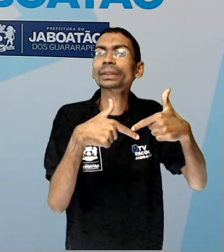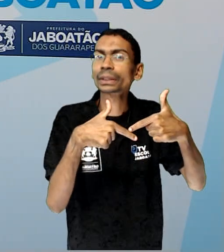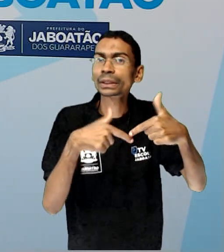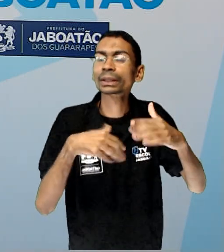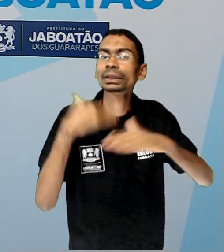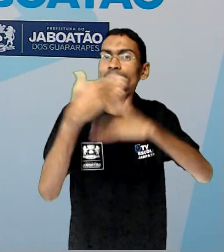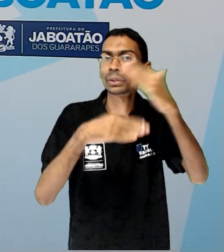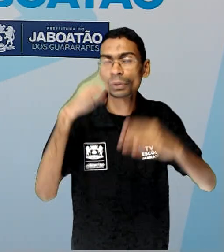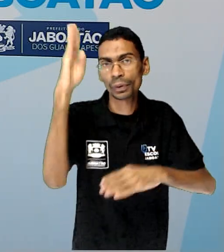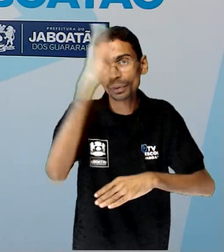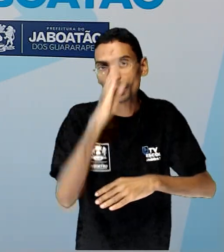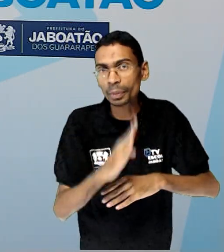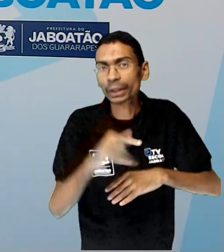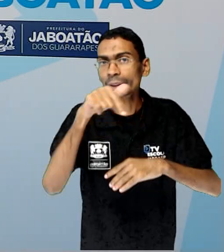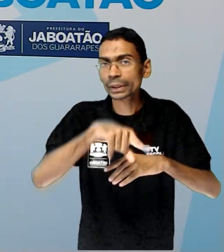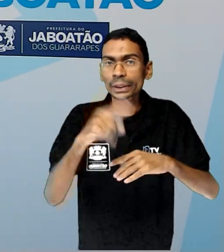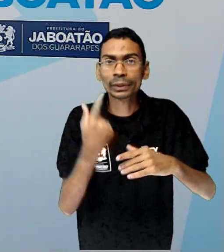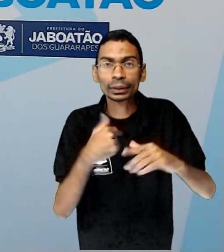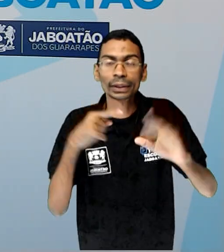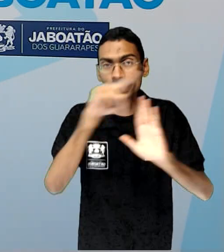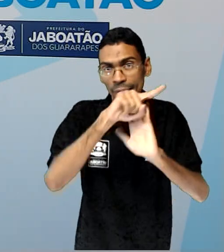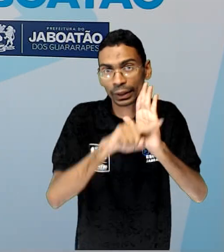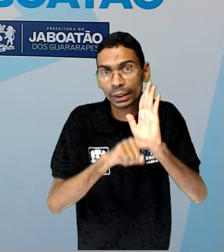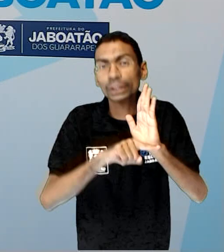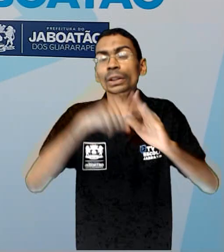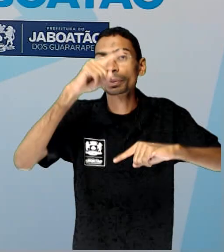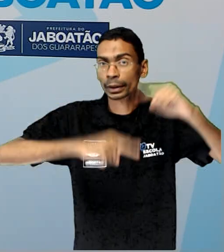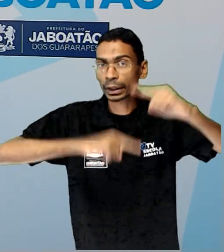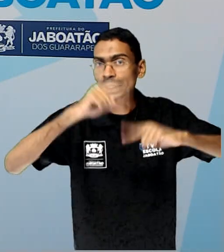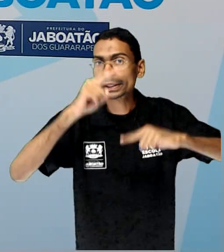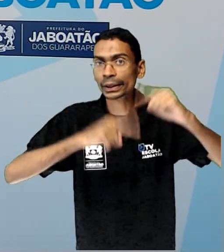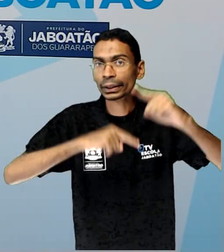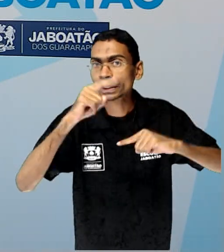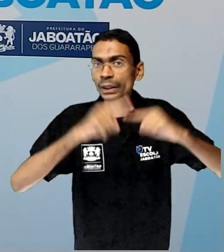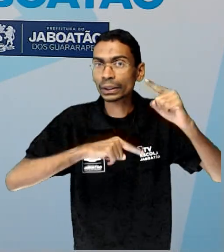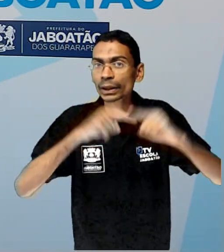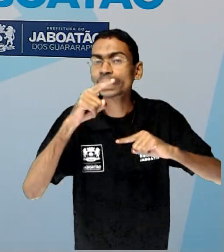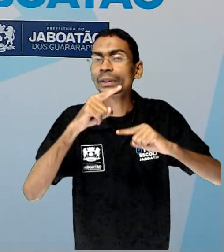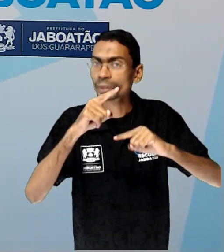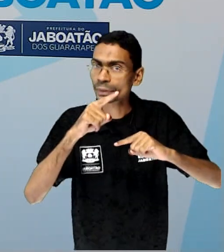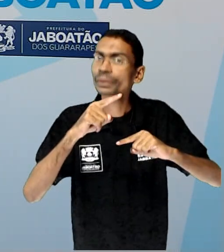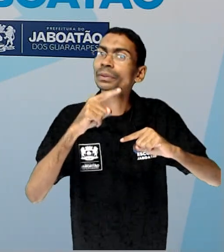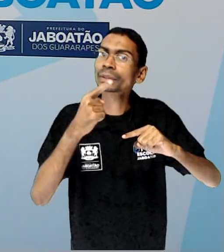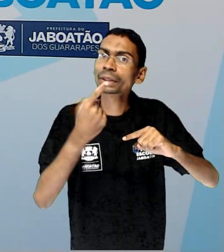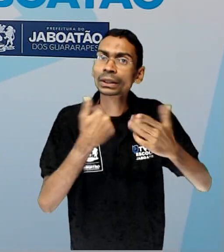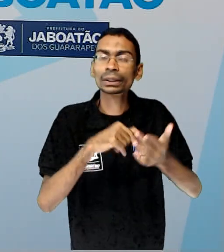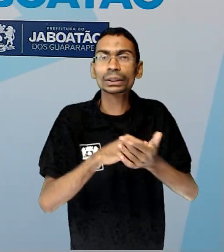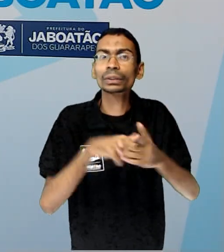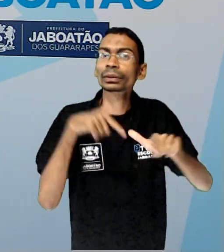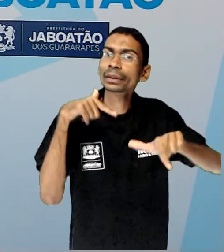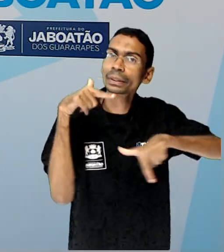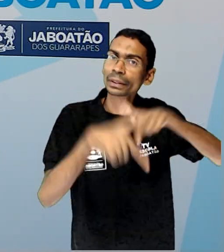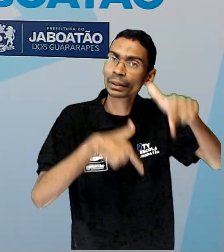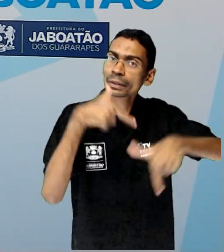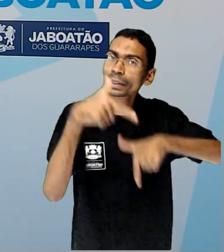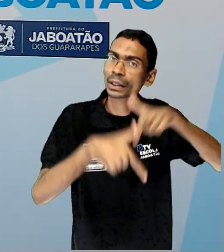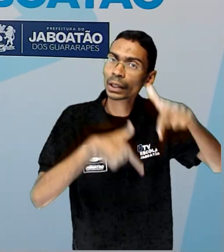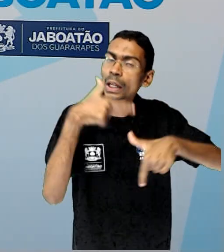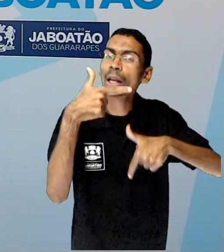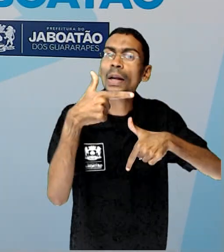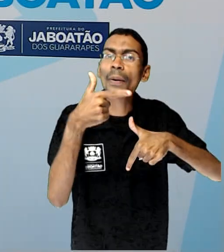uma lista de produtos que são de origem da atividade econômica pecuária,